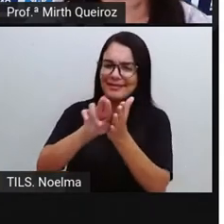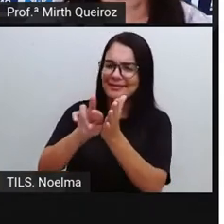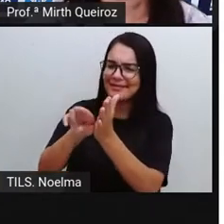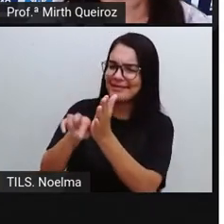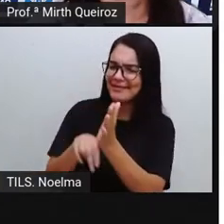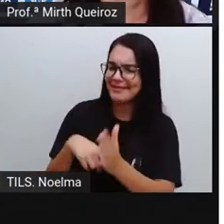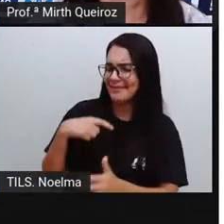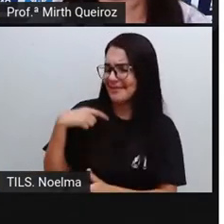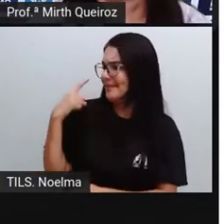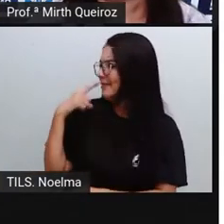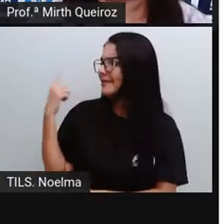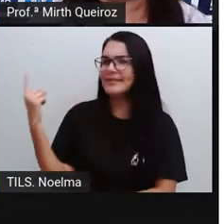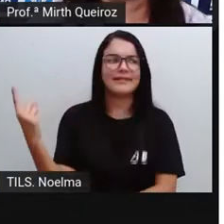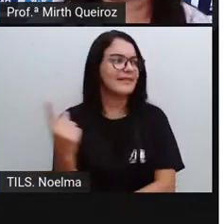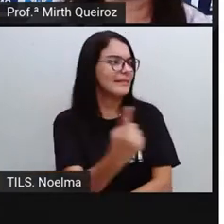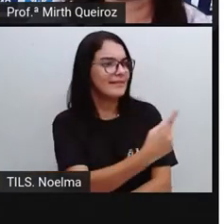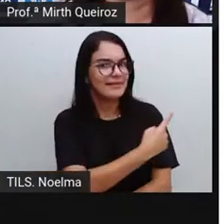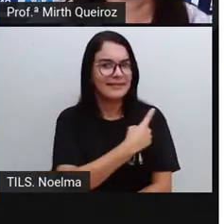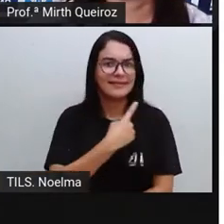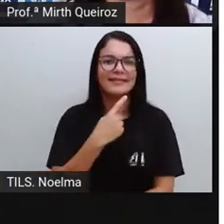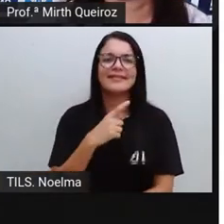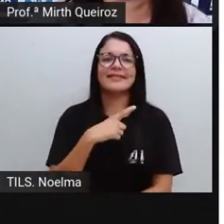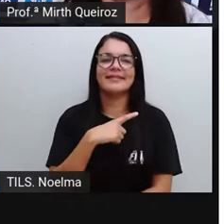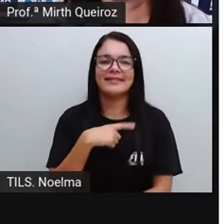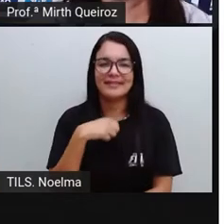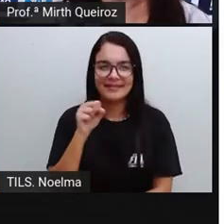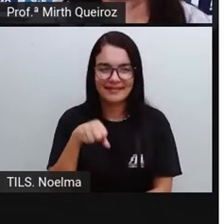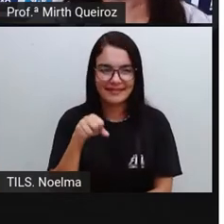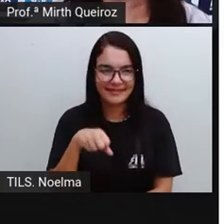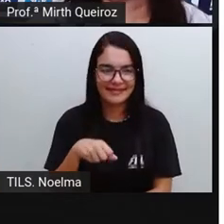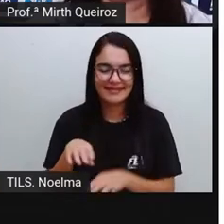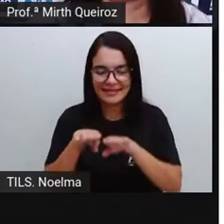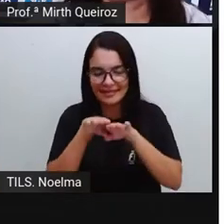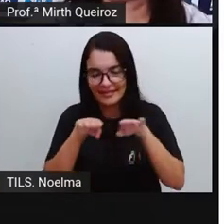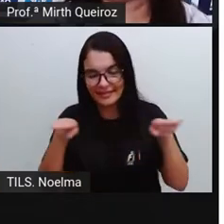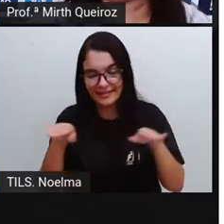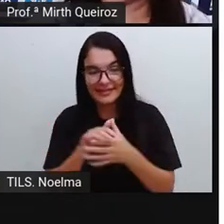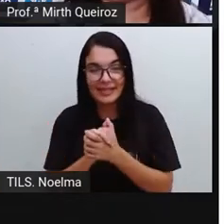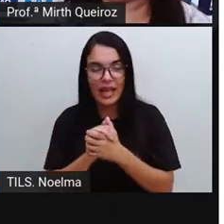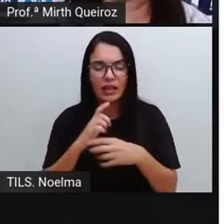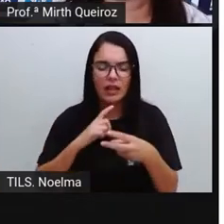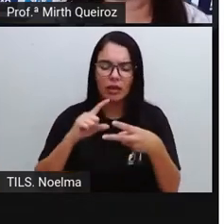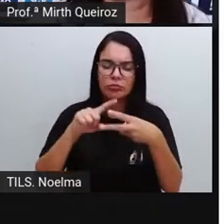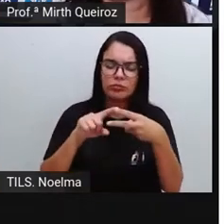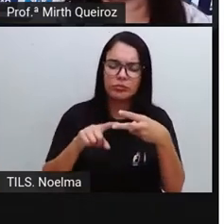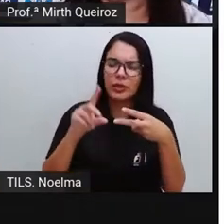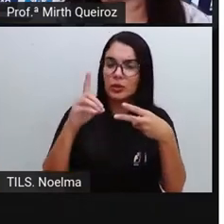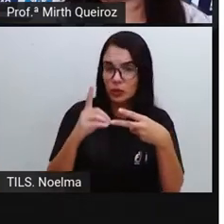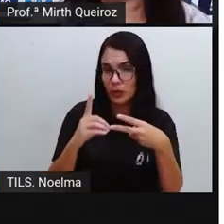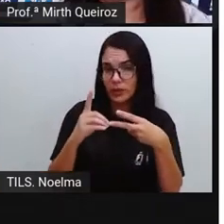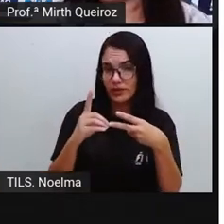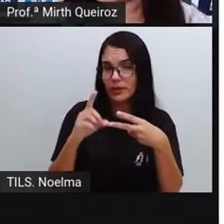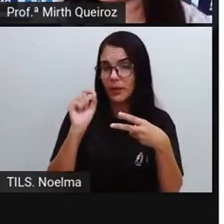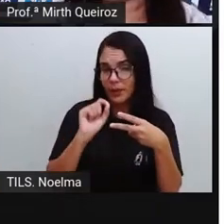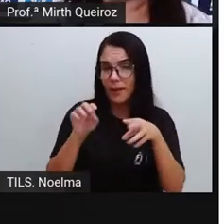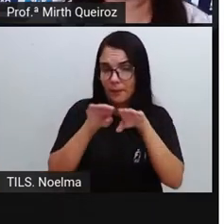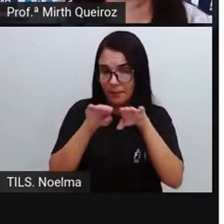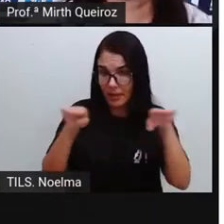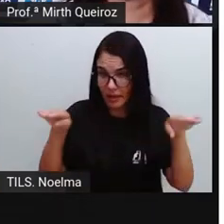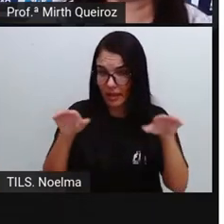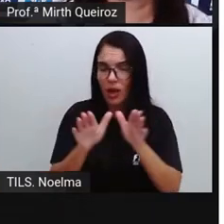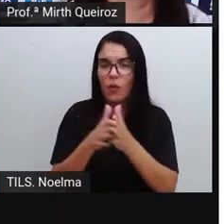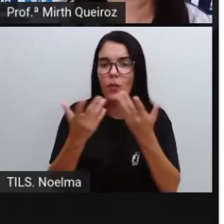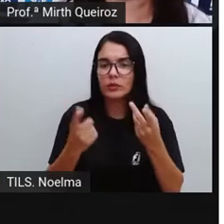volta, a gente vê constantemente essas figuras planas, né? Quando são bidimensionais, elas são conhecidas como figuras planas.